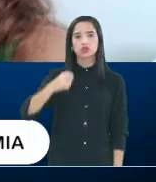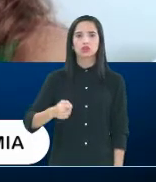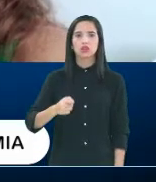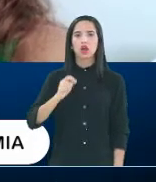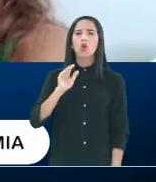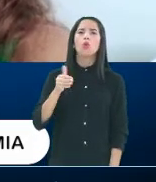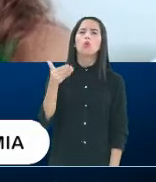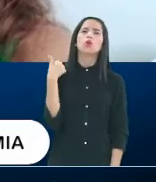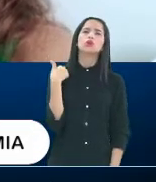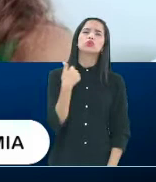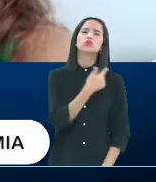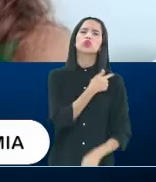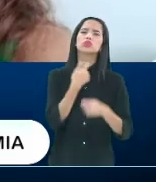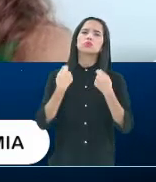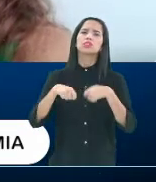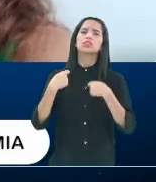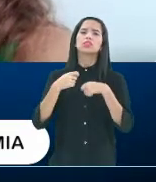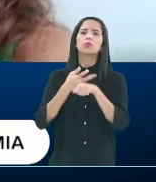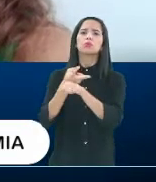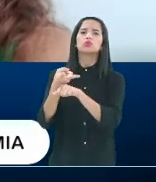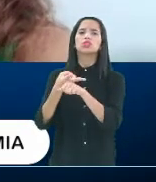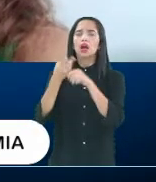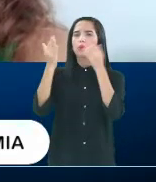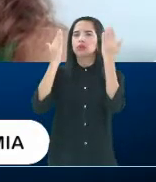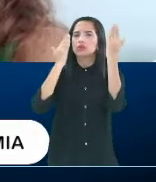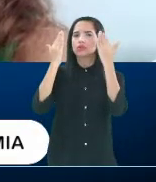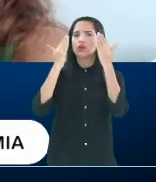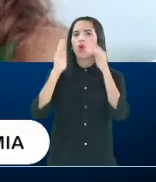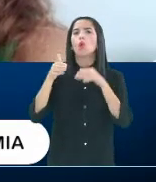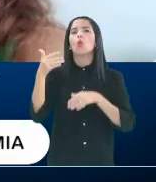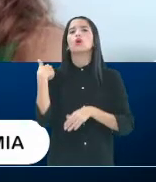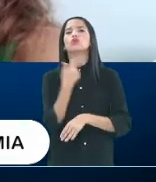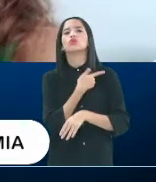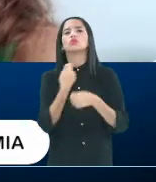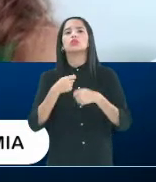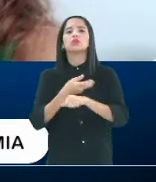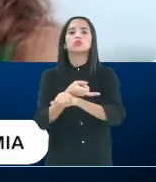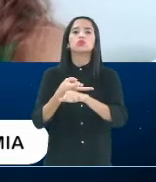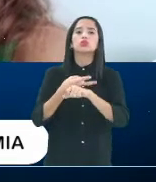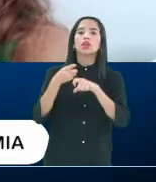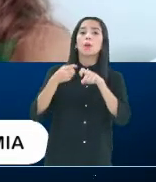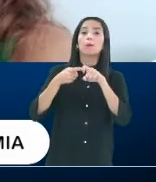procurar um psicólogo, e, qual o momento que deve procurar um psiquiatra aí, doutora?